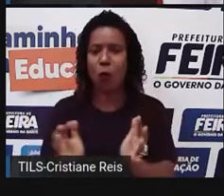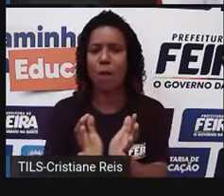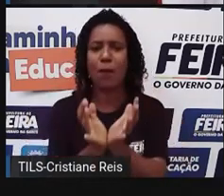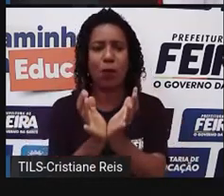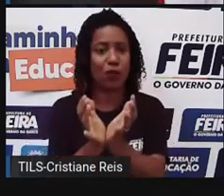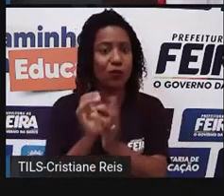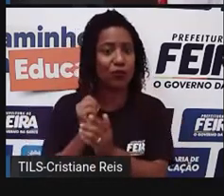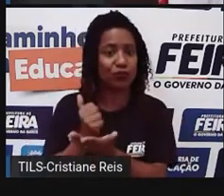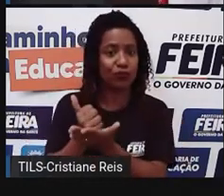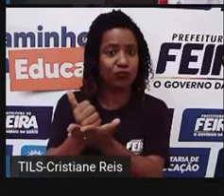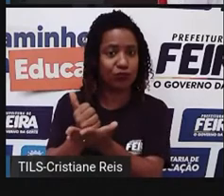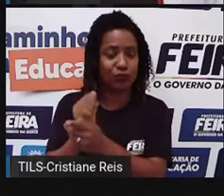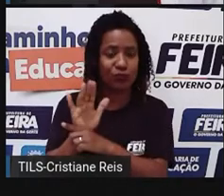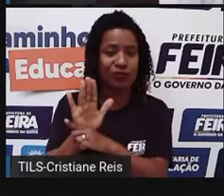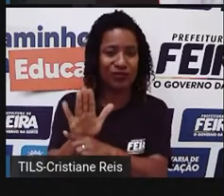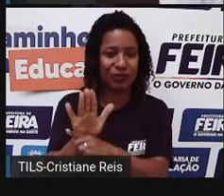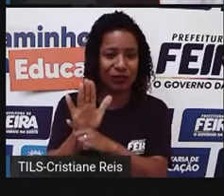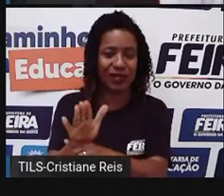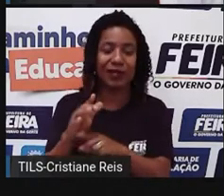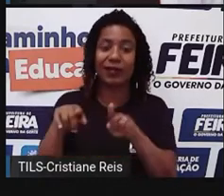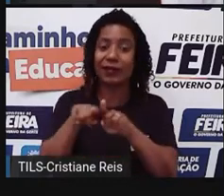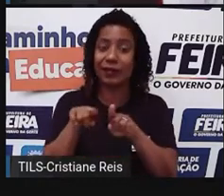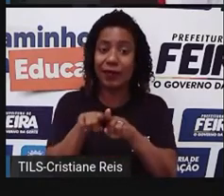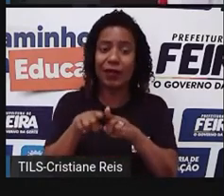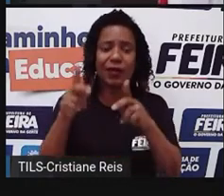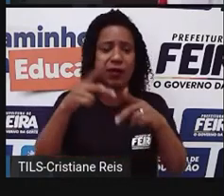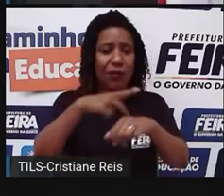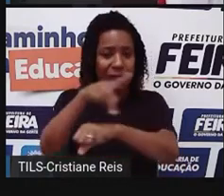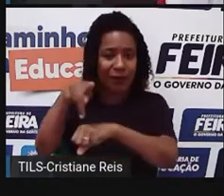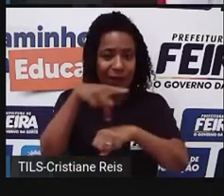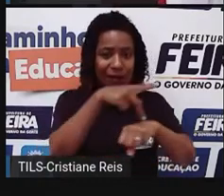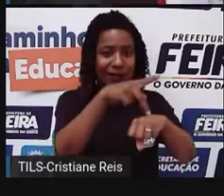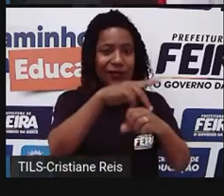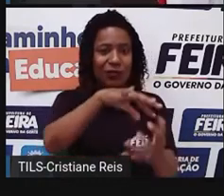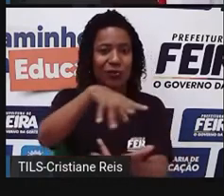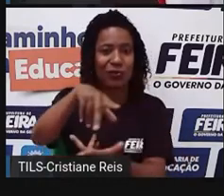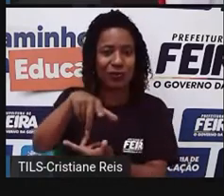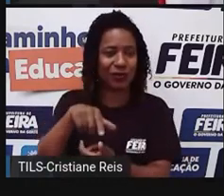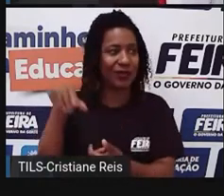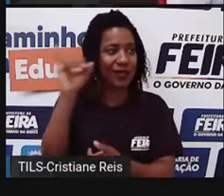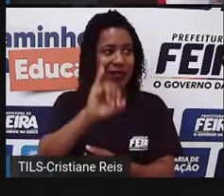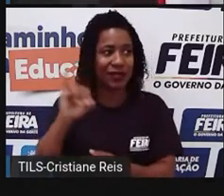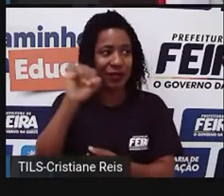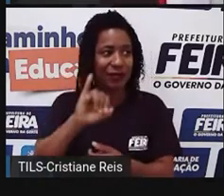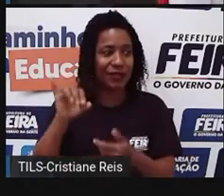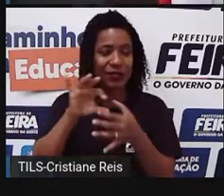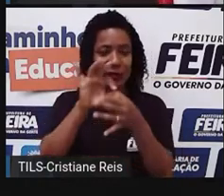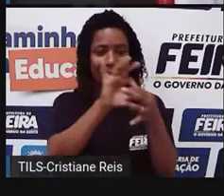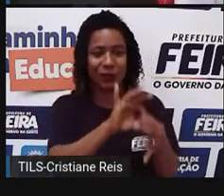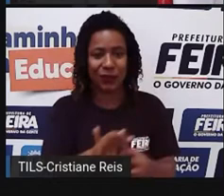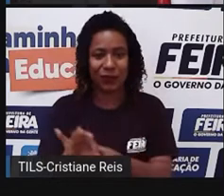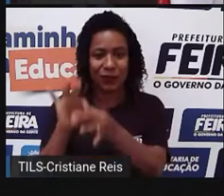e a sua inserção no plano internacional. Então, como é que eu vou